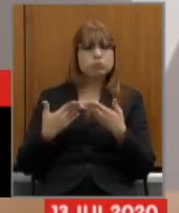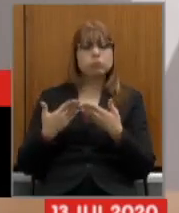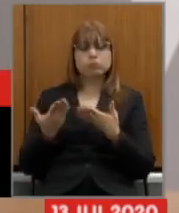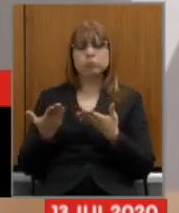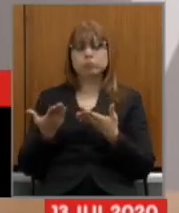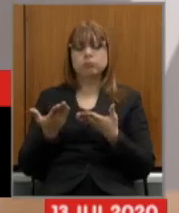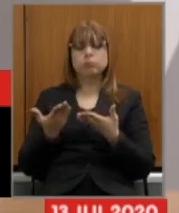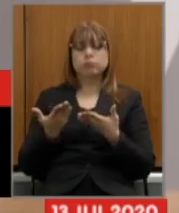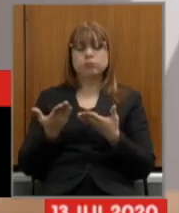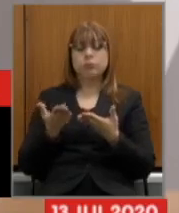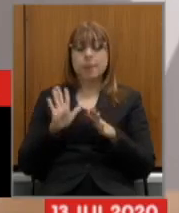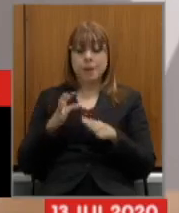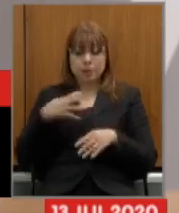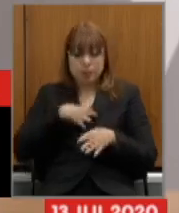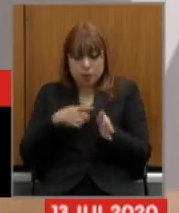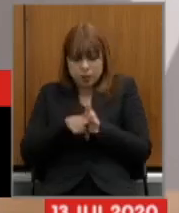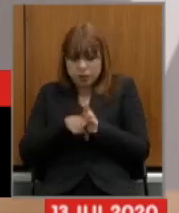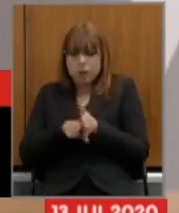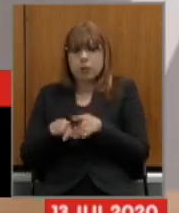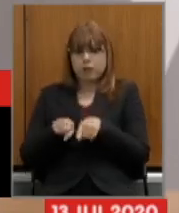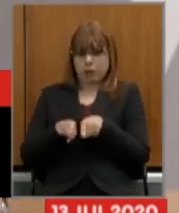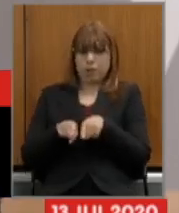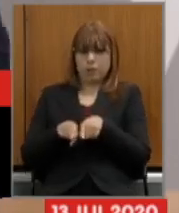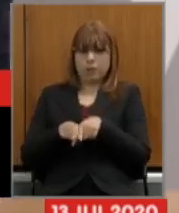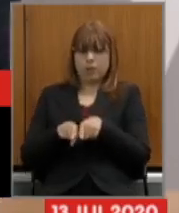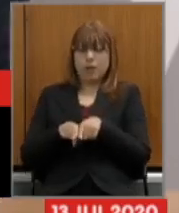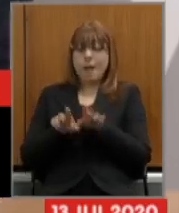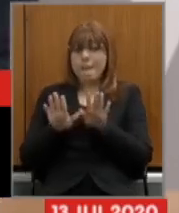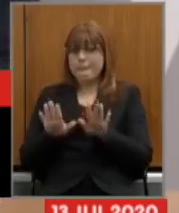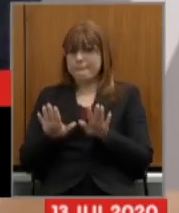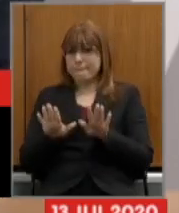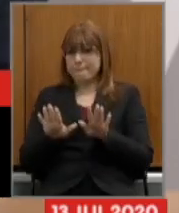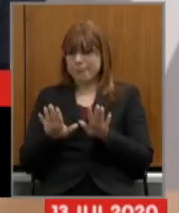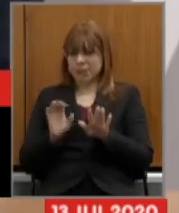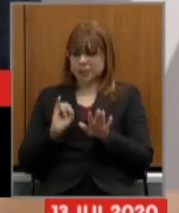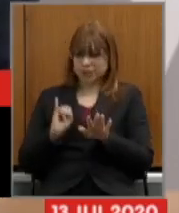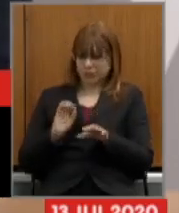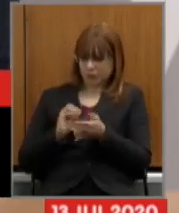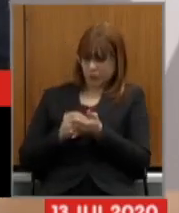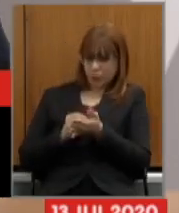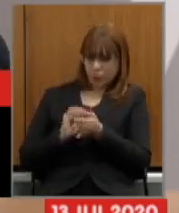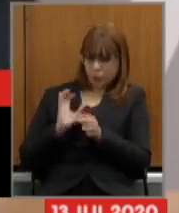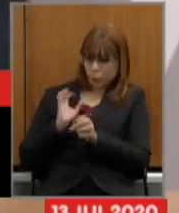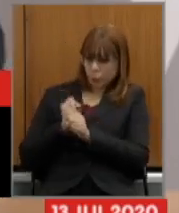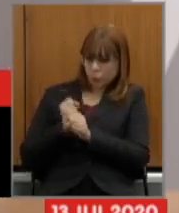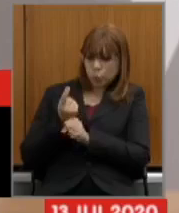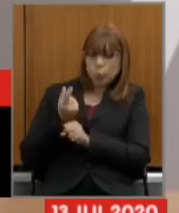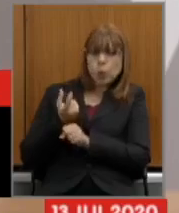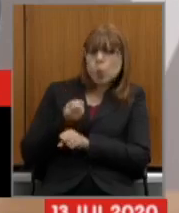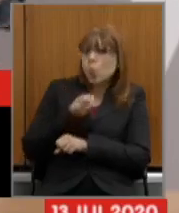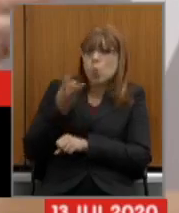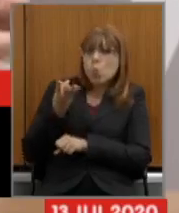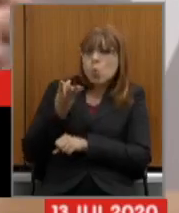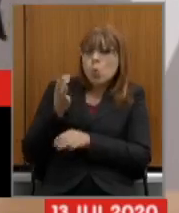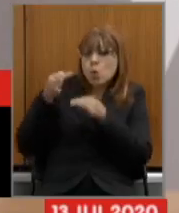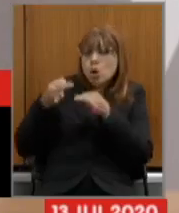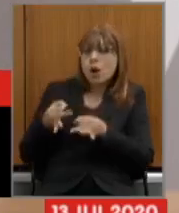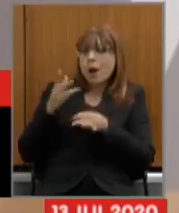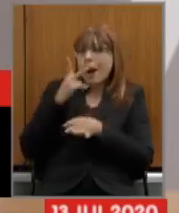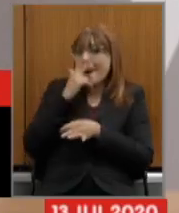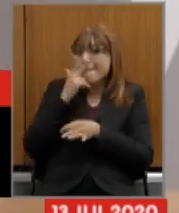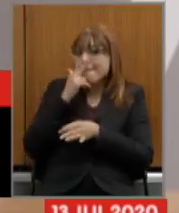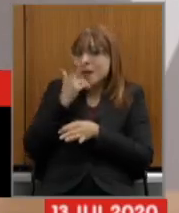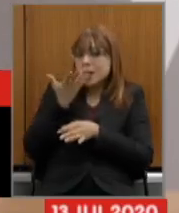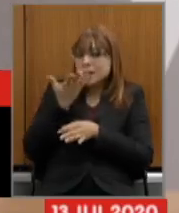também que é científico agora quando nós não temos os números corretos fica parecendo que esses números estão